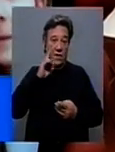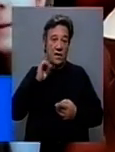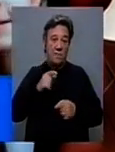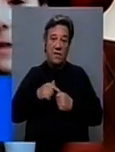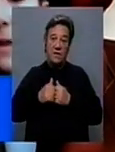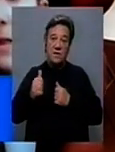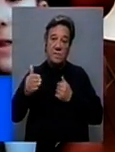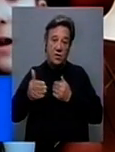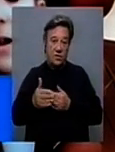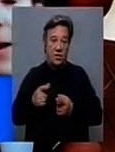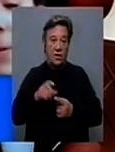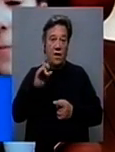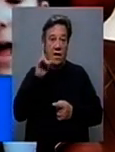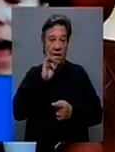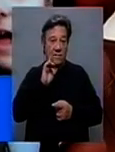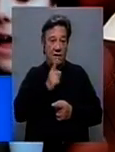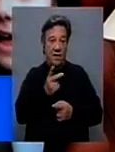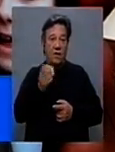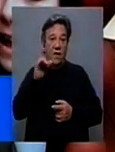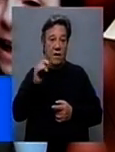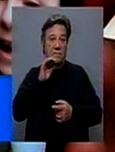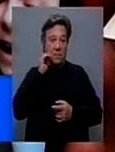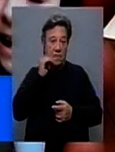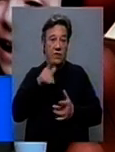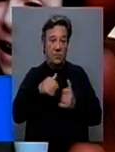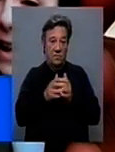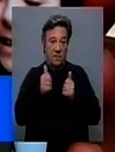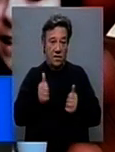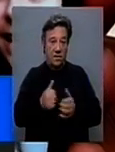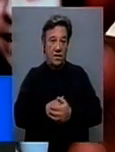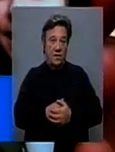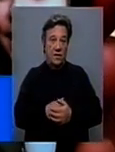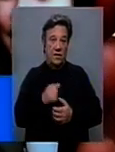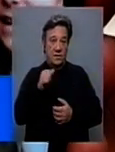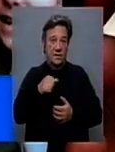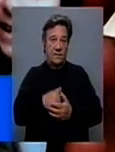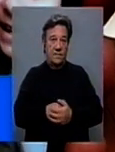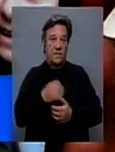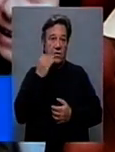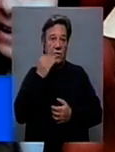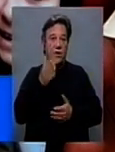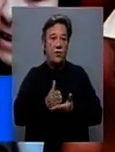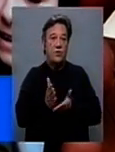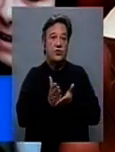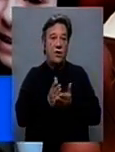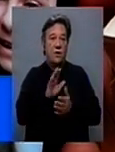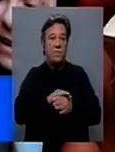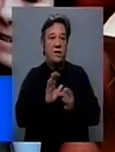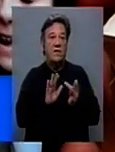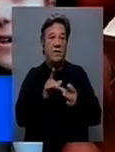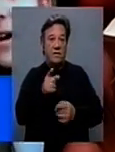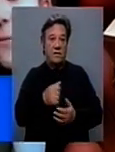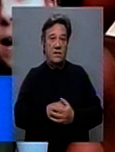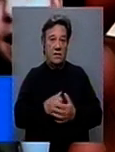distâncias. Olá, meninas! Olá, papai! Então, está tudo bem? Sim! Como é que está a correr a escolinha pela internet?